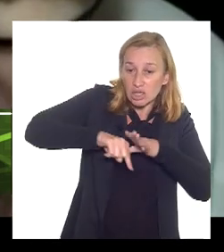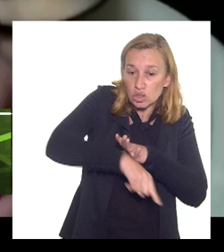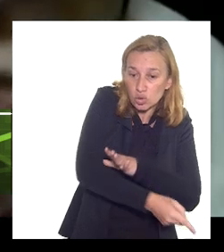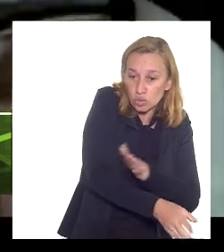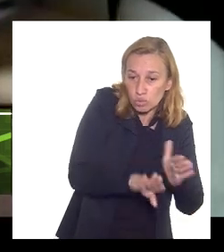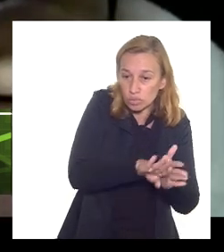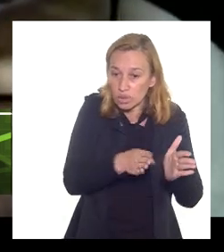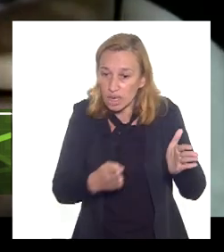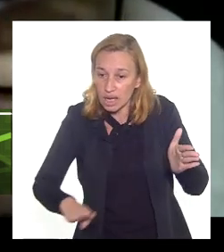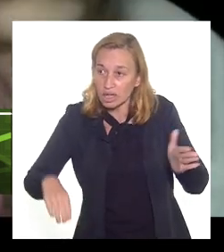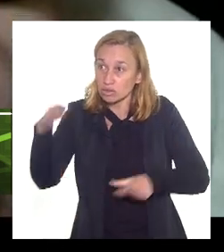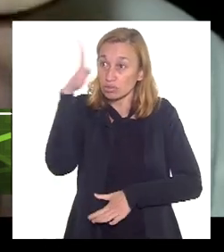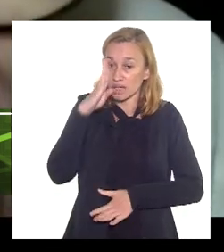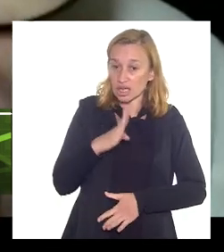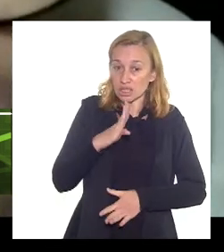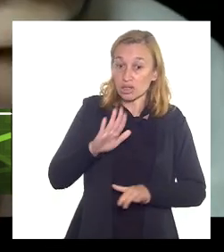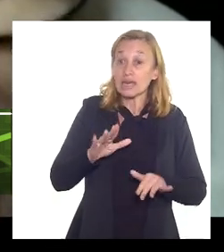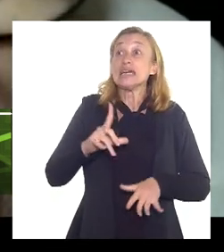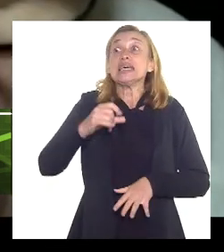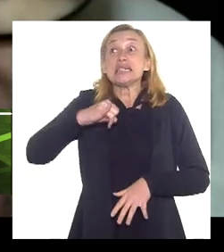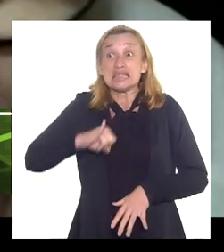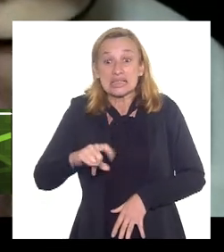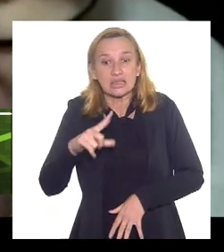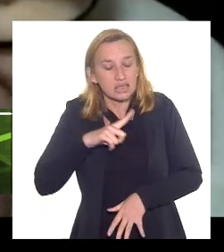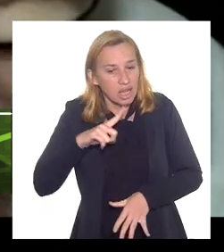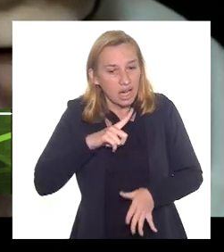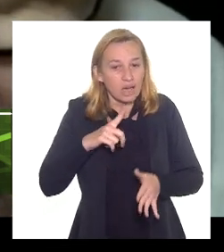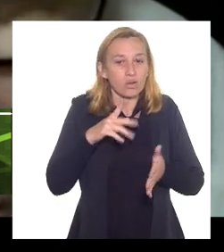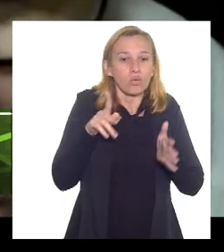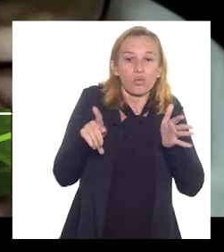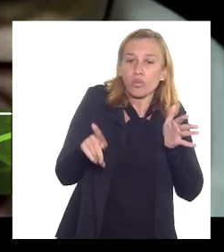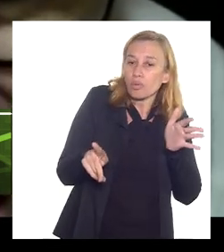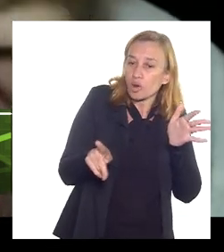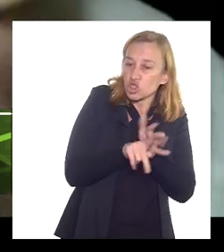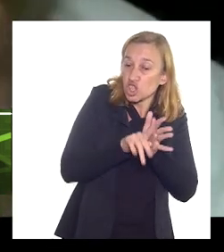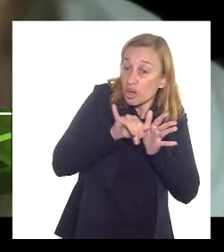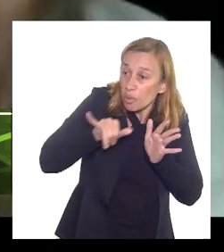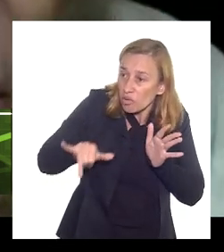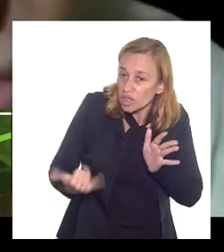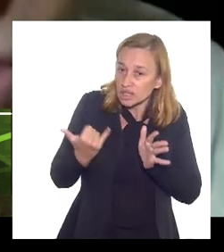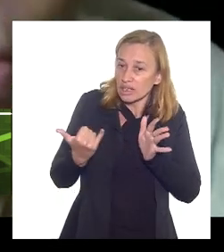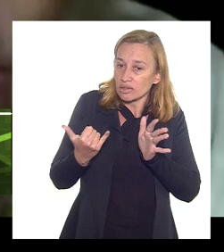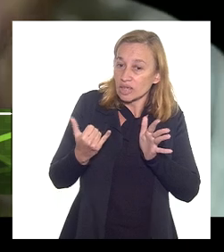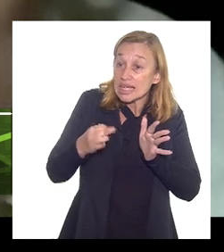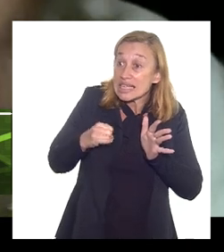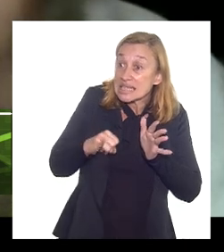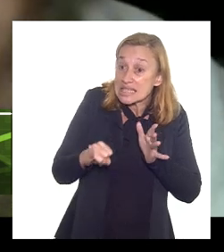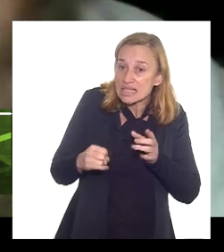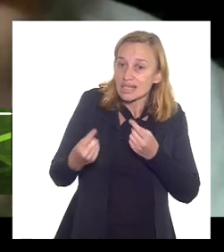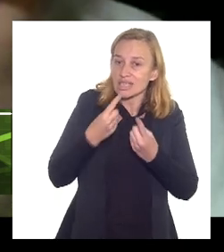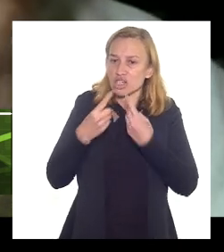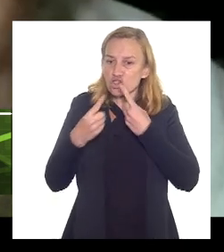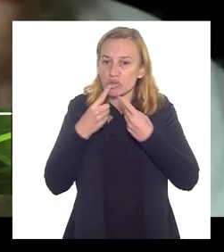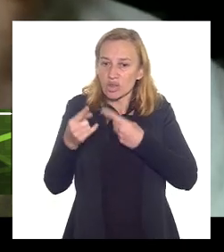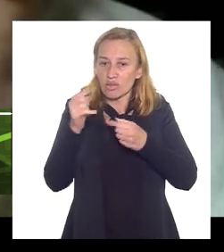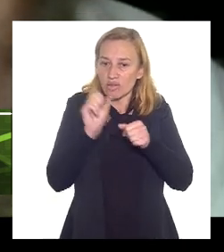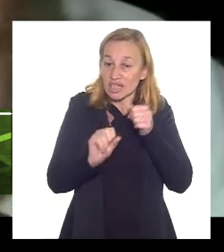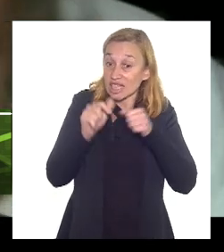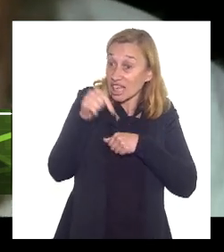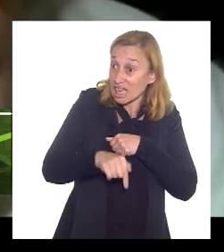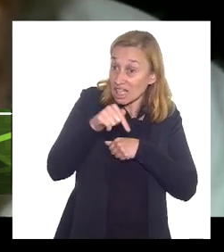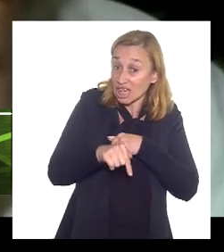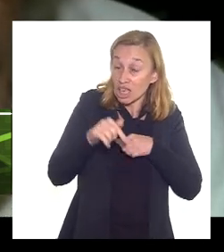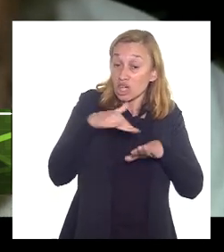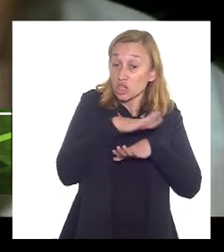de petróleo no Brasil e se existe algum projeto de aproveitamento e se nessas discussões que nós estamos fazendo todas